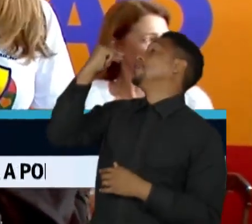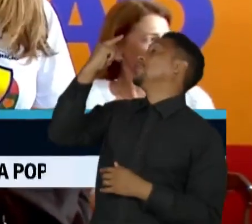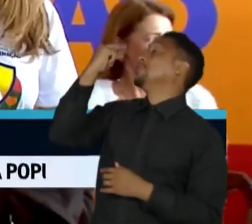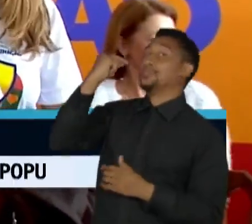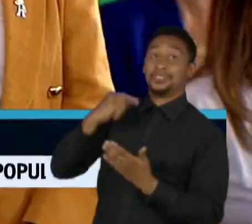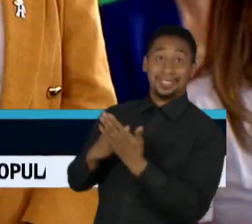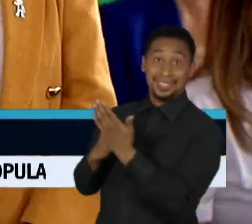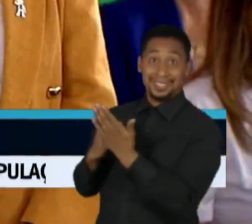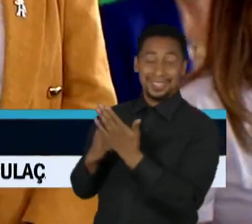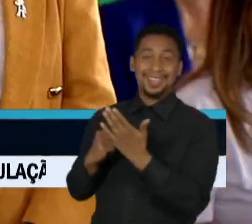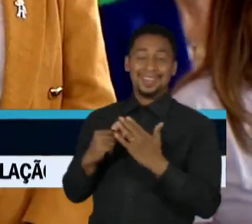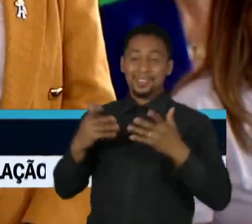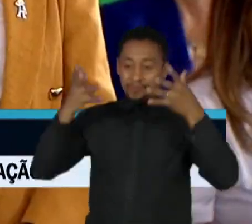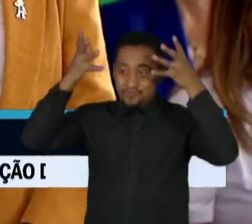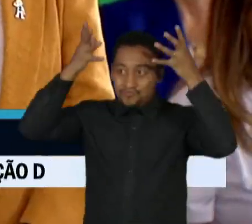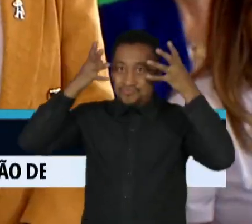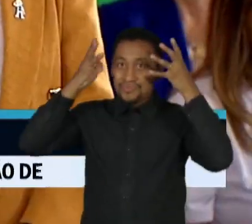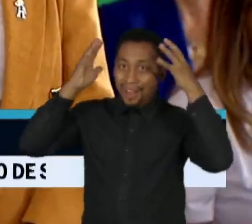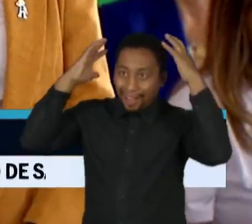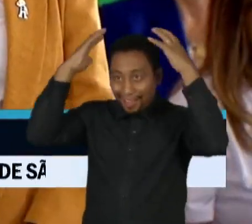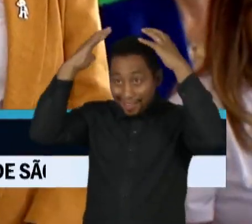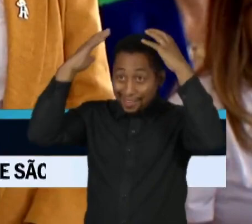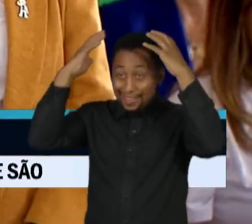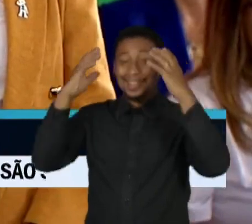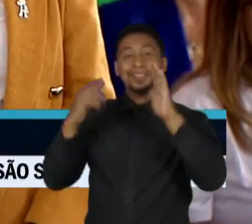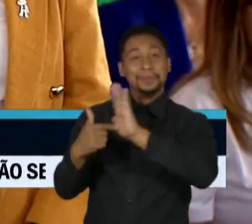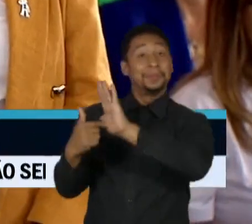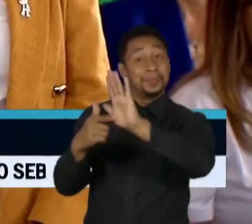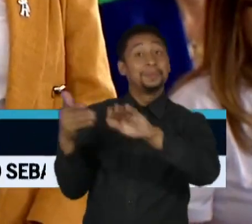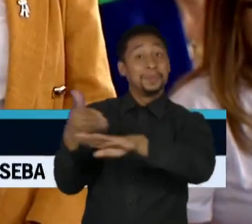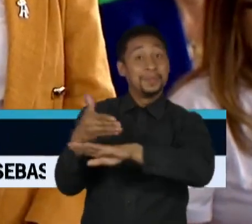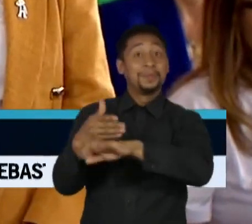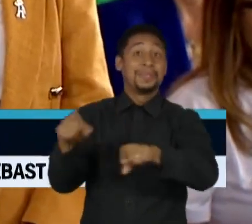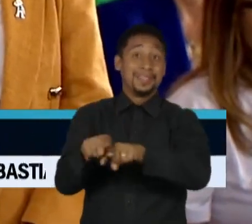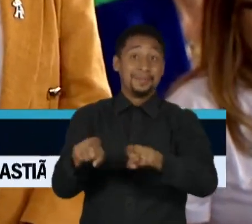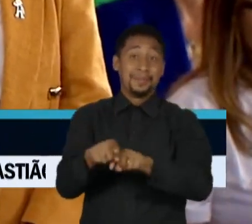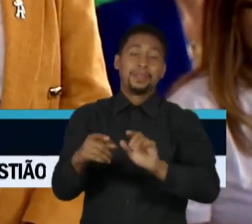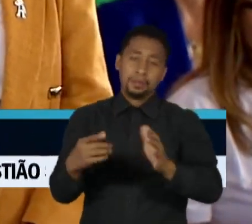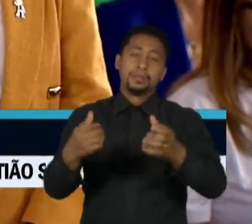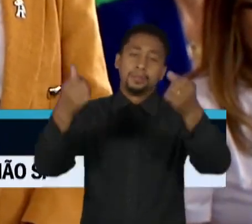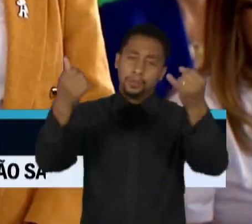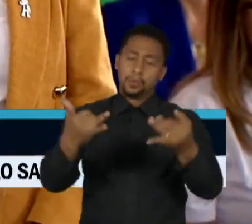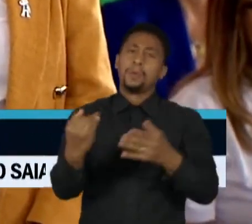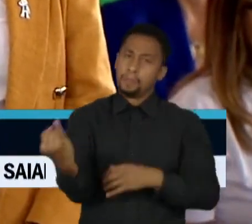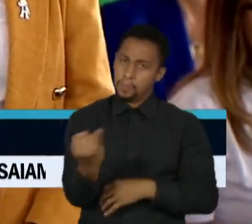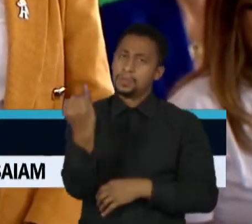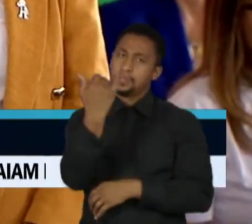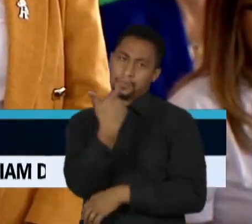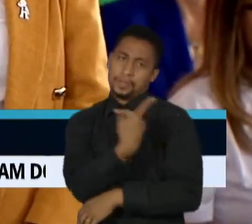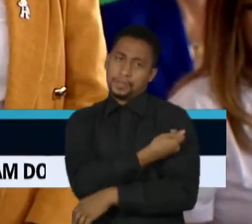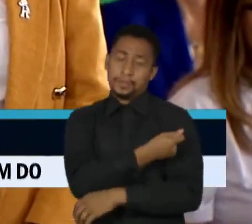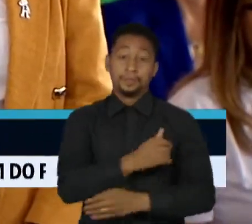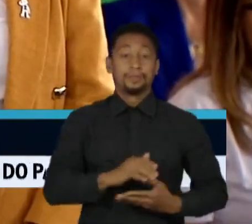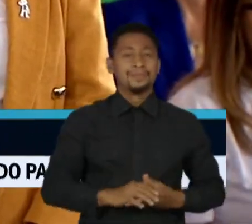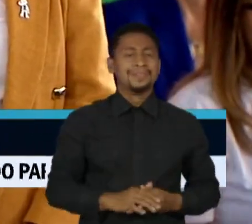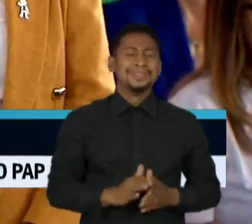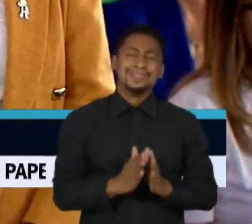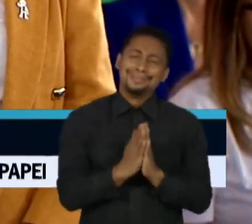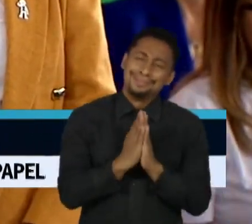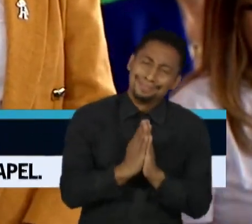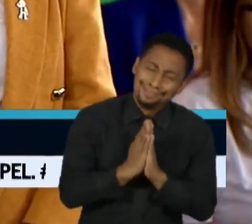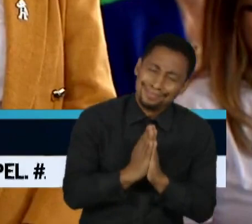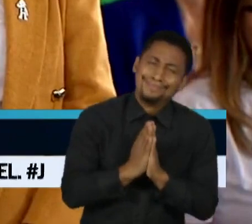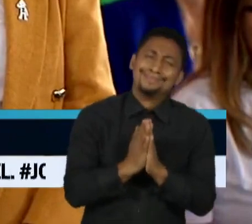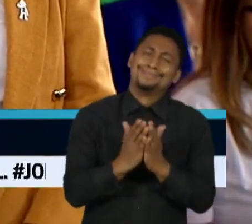também marcou presença. Em tom de apelo, Lula reforçou a mensagem da importância da vacinação. Pelo amor de Deus, não